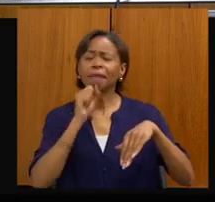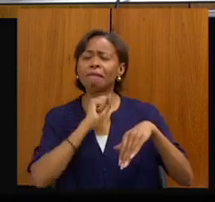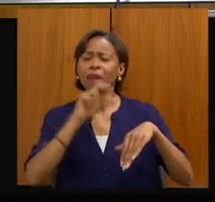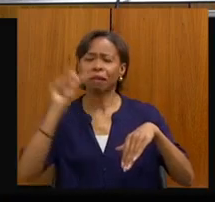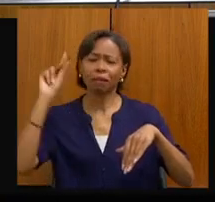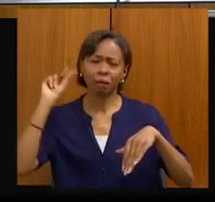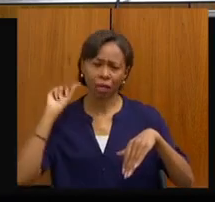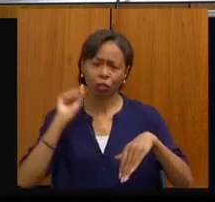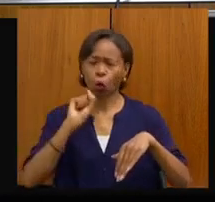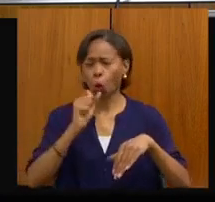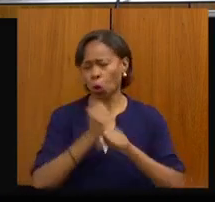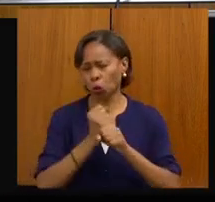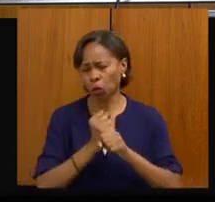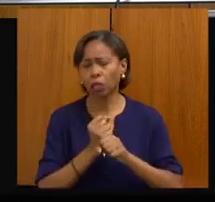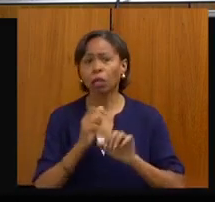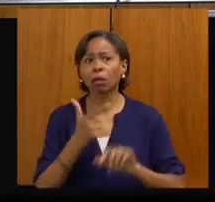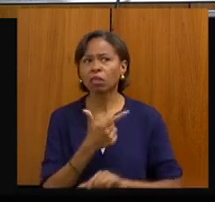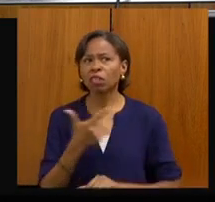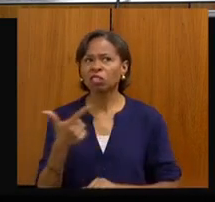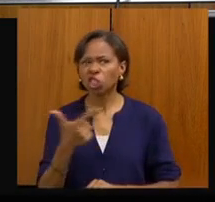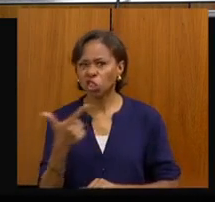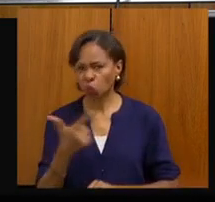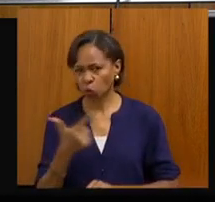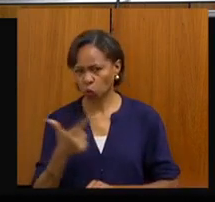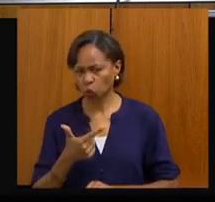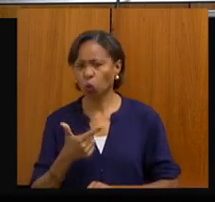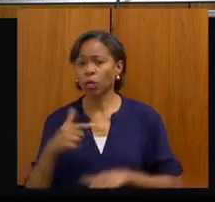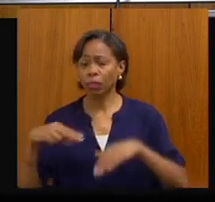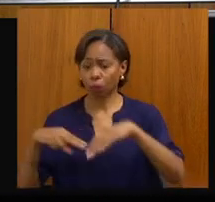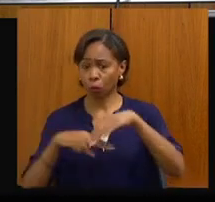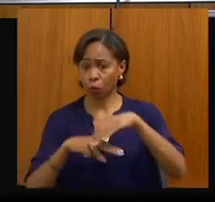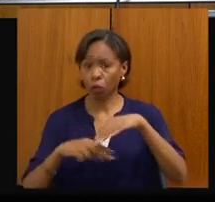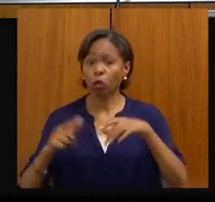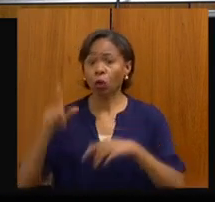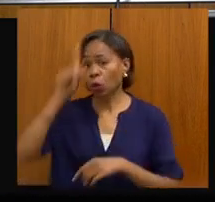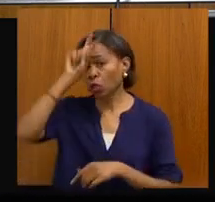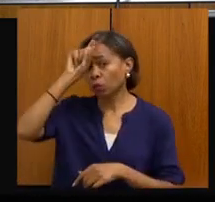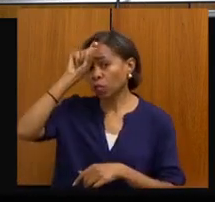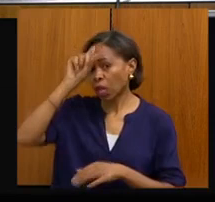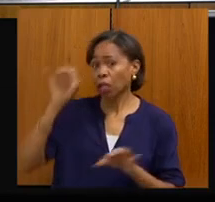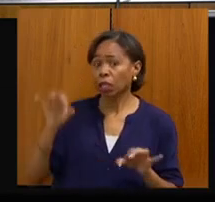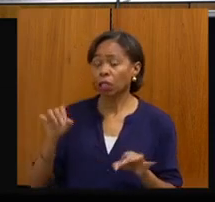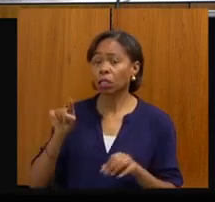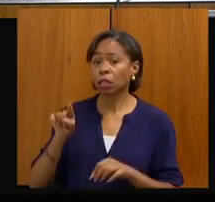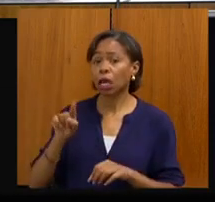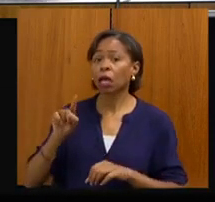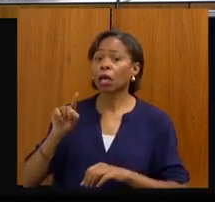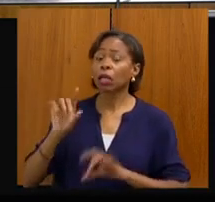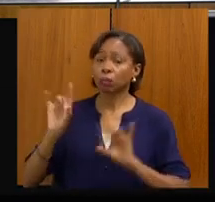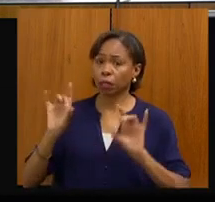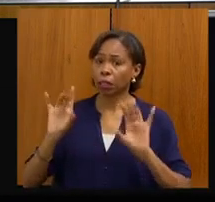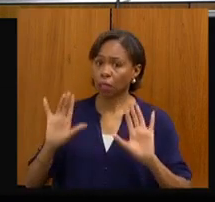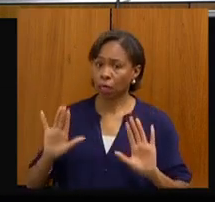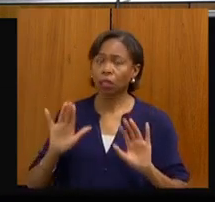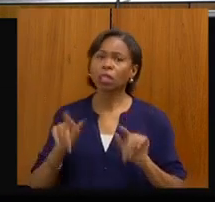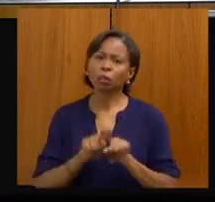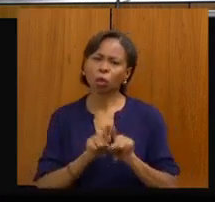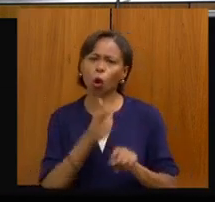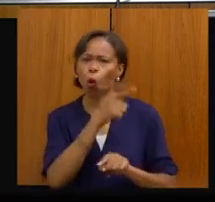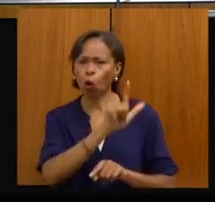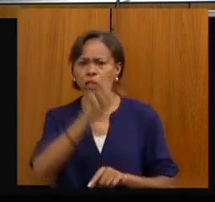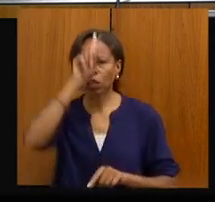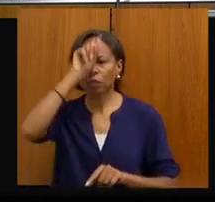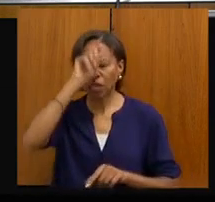Dos 100 tomógrafos, 22 tomógrafos estão em hospitais habilitados com CACON e UNACON. E tem tomógrafos em hospitais gerais que também